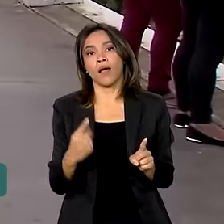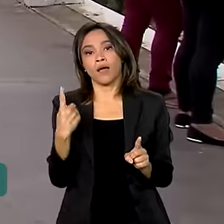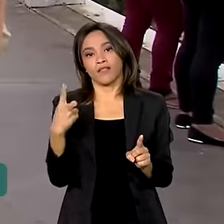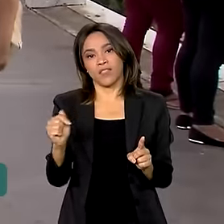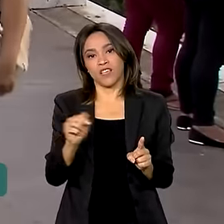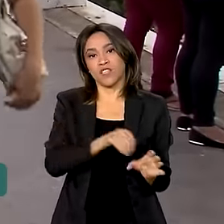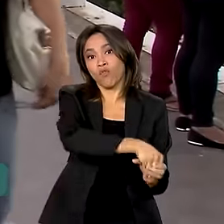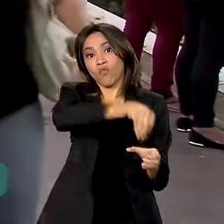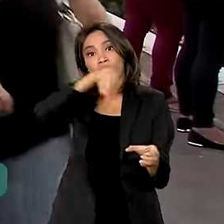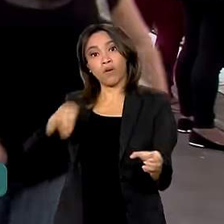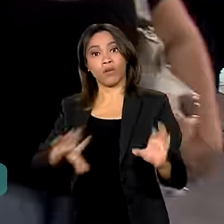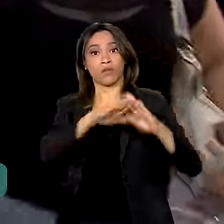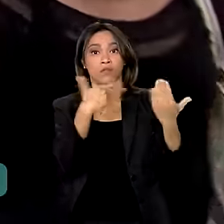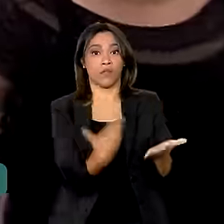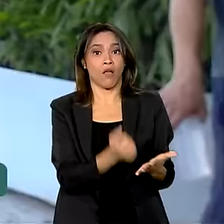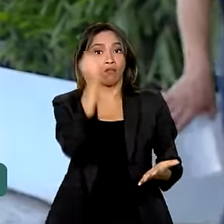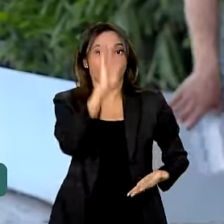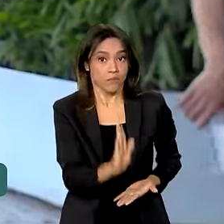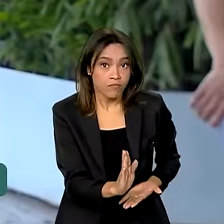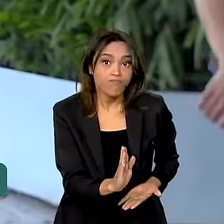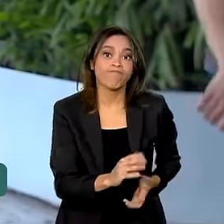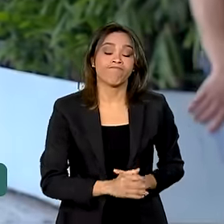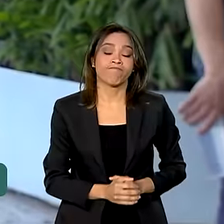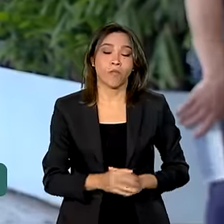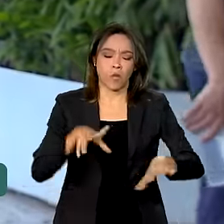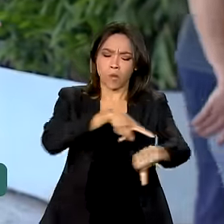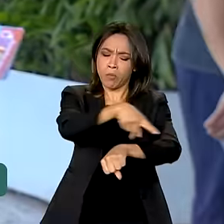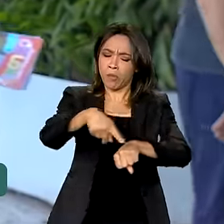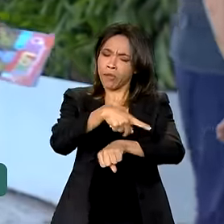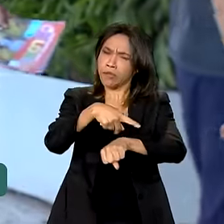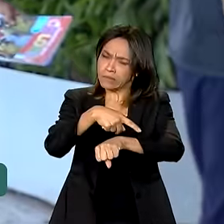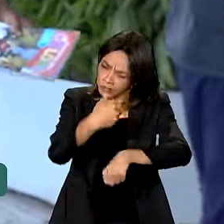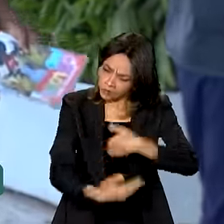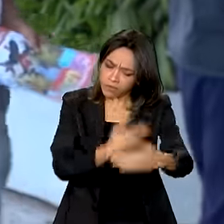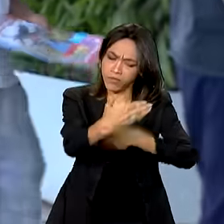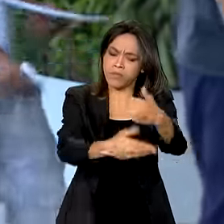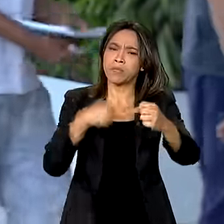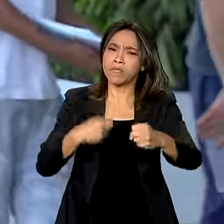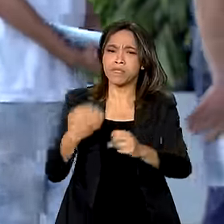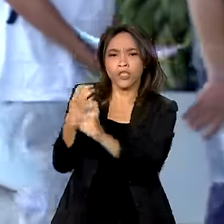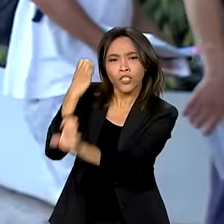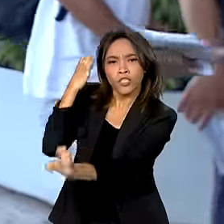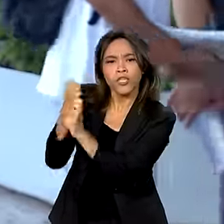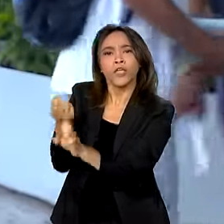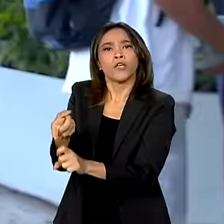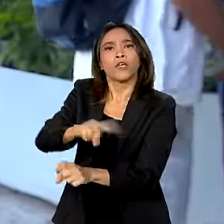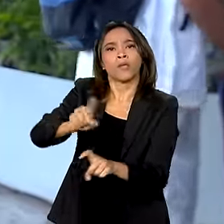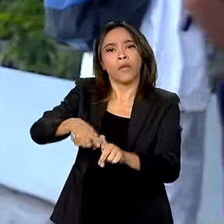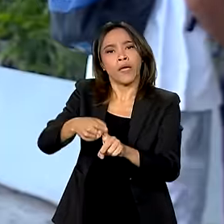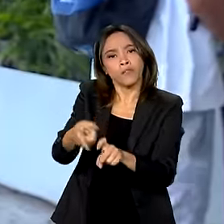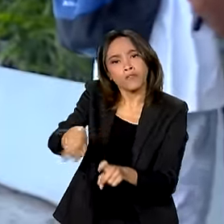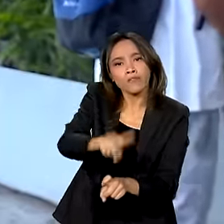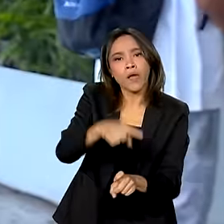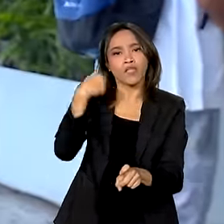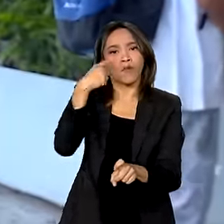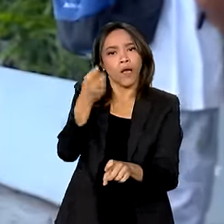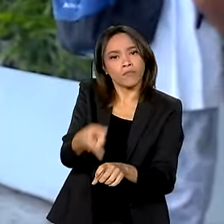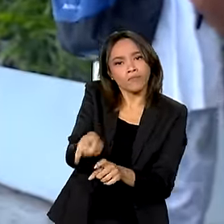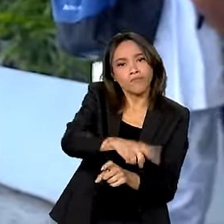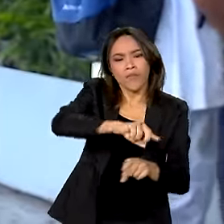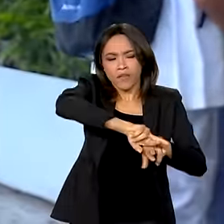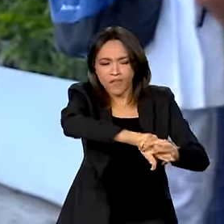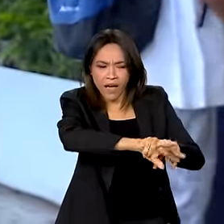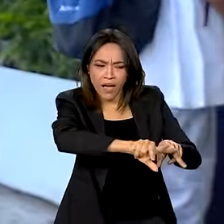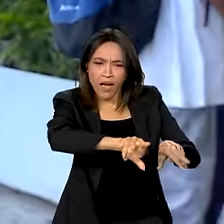escola no Brasil. Um país desenvolvido precisa de engenheiros, médicos, advogados e diversas